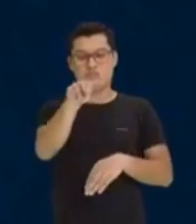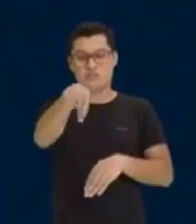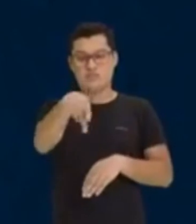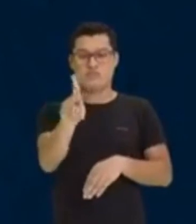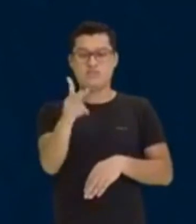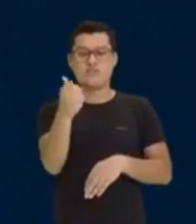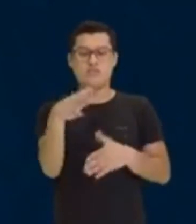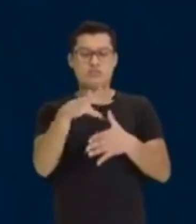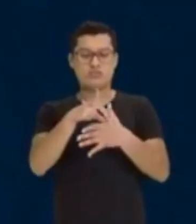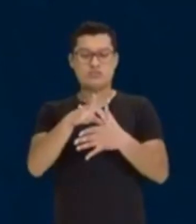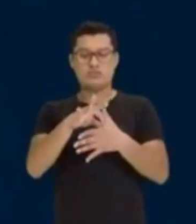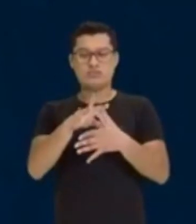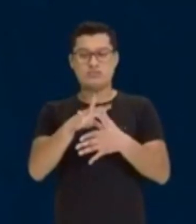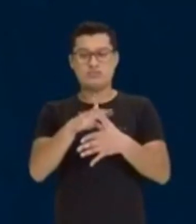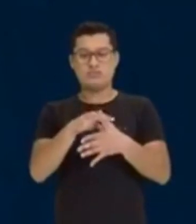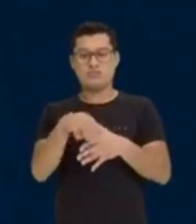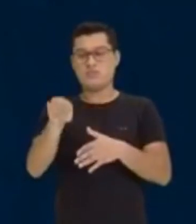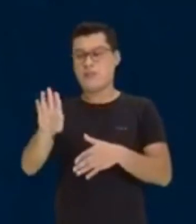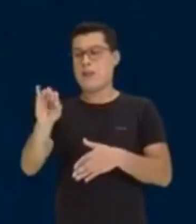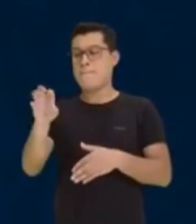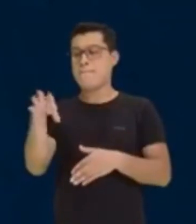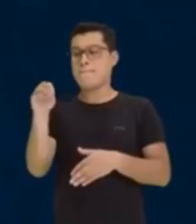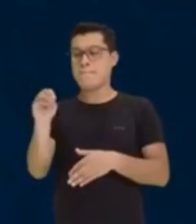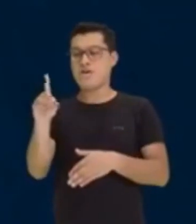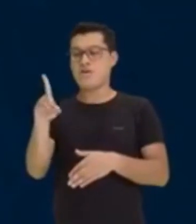falando do volume do biodiesel.